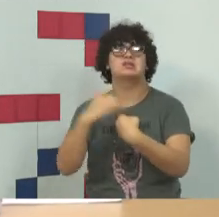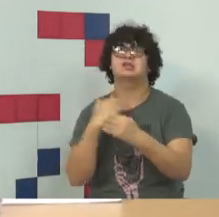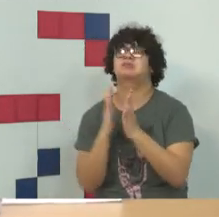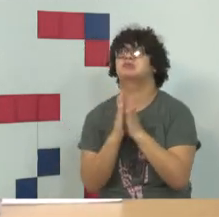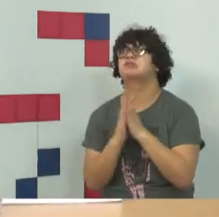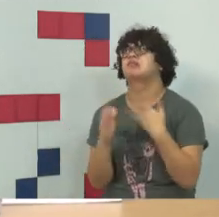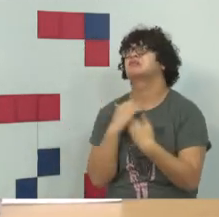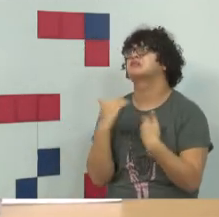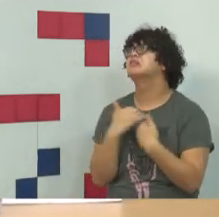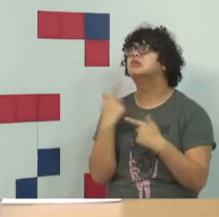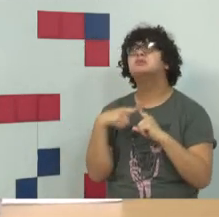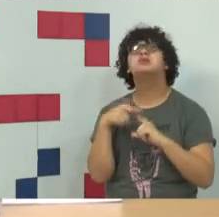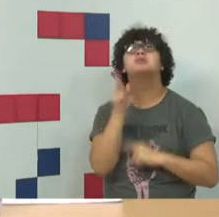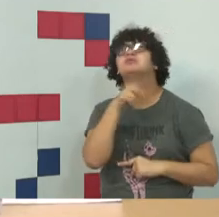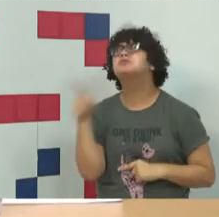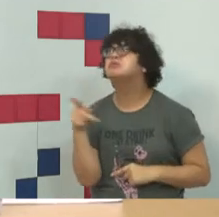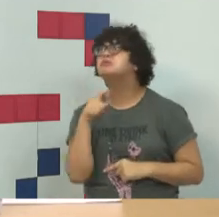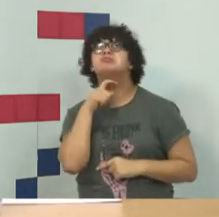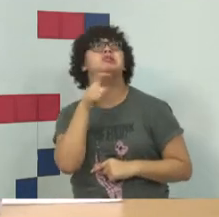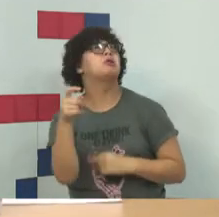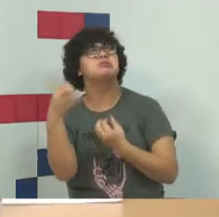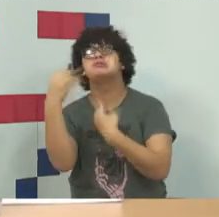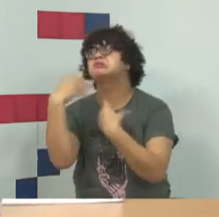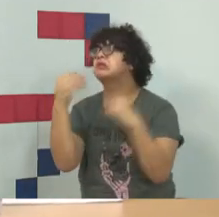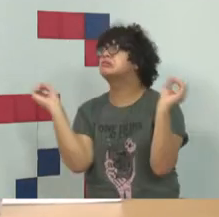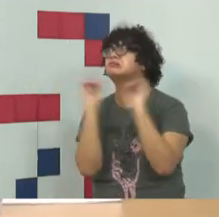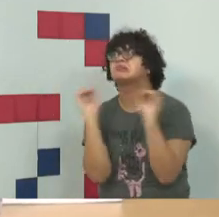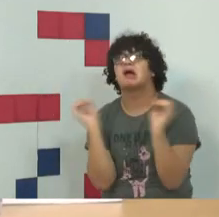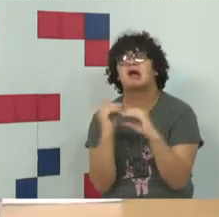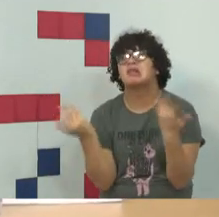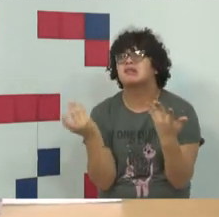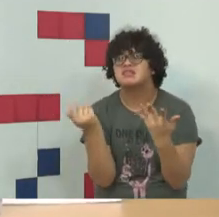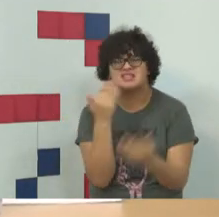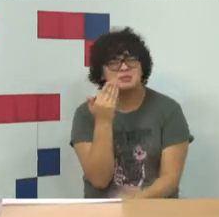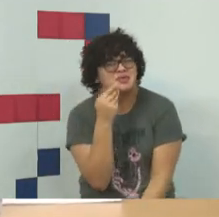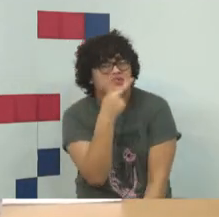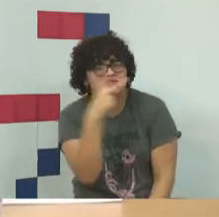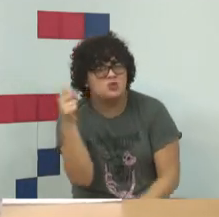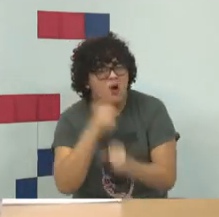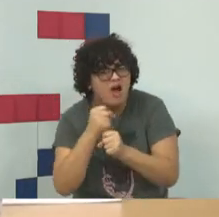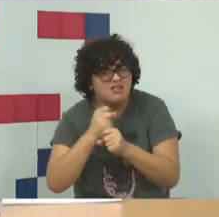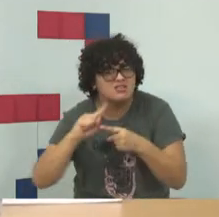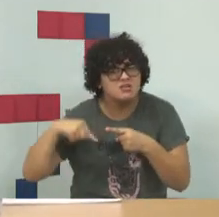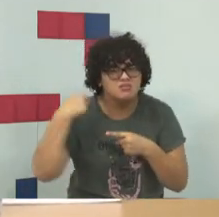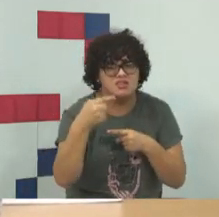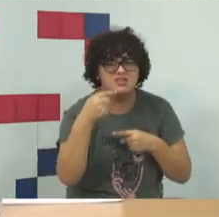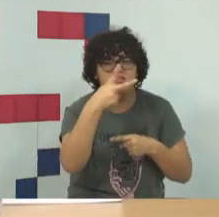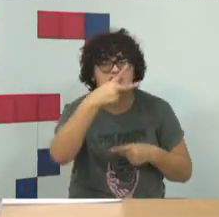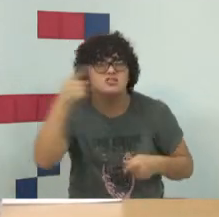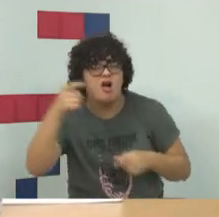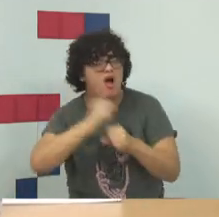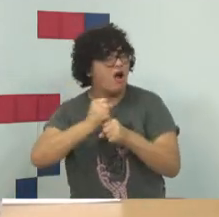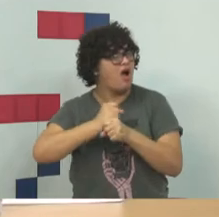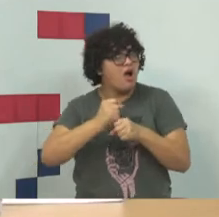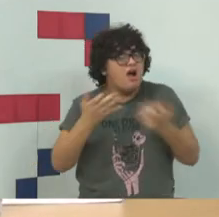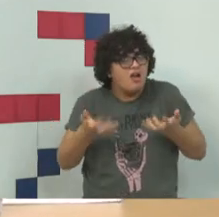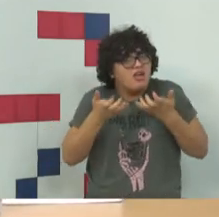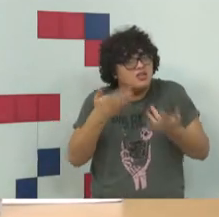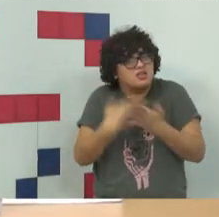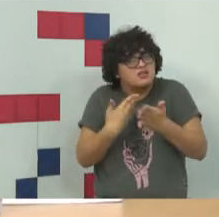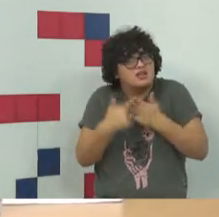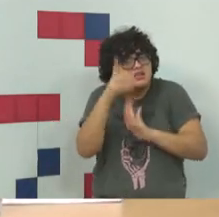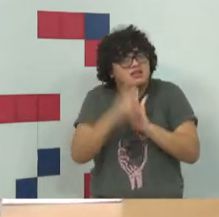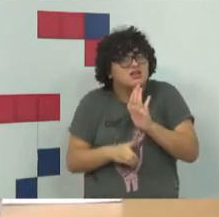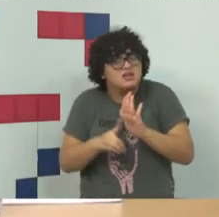área, porque os professores não correm atrás, e nós estamos falando de 21 anos depois, 21 anos depois, se você quiser estudar crime